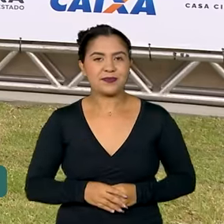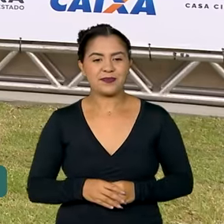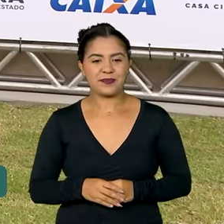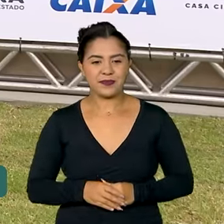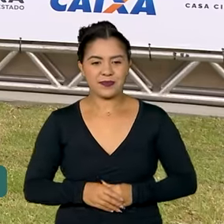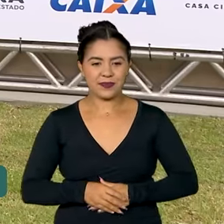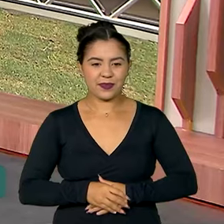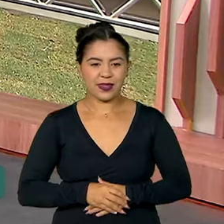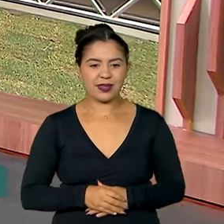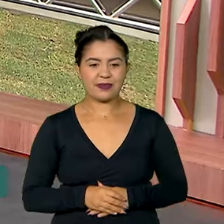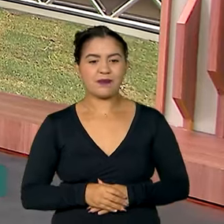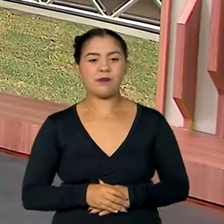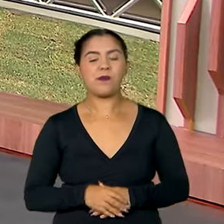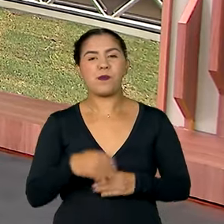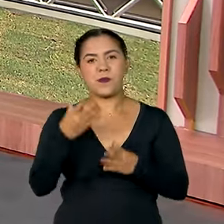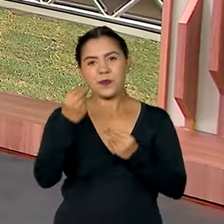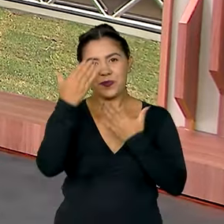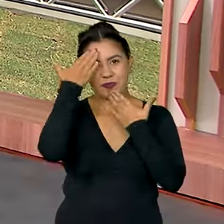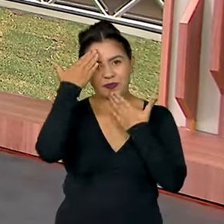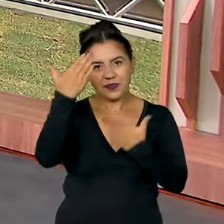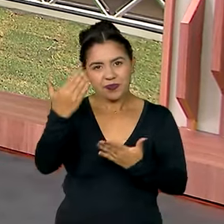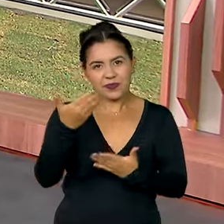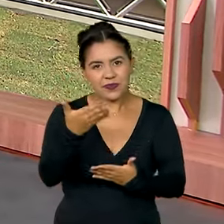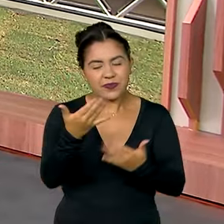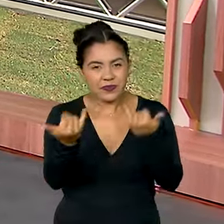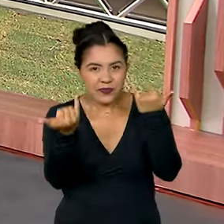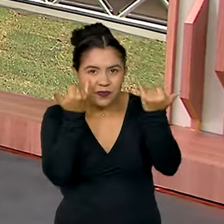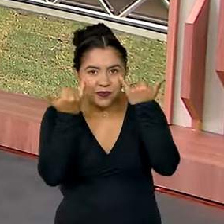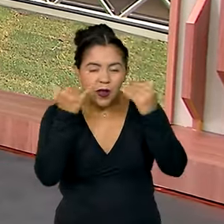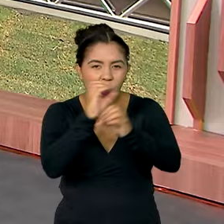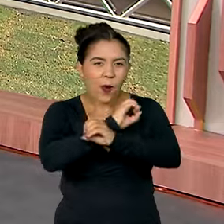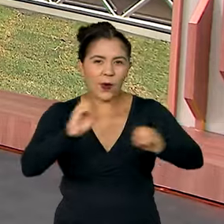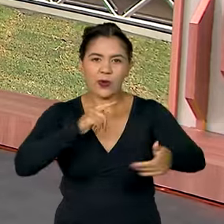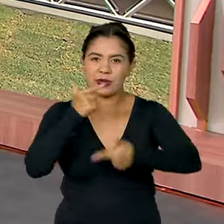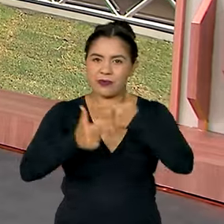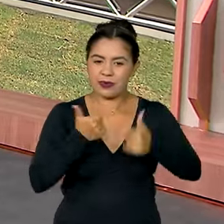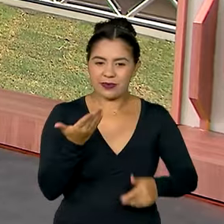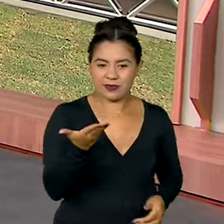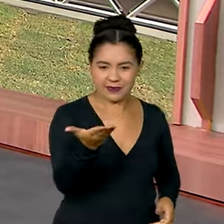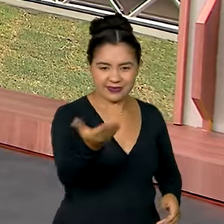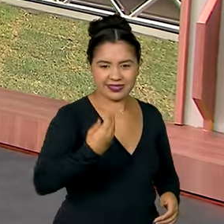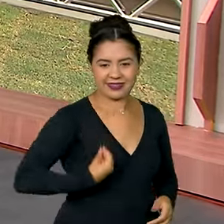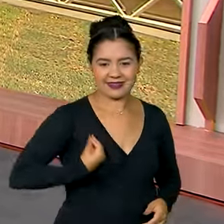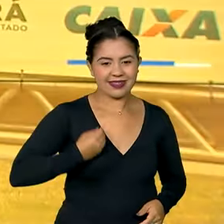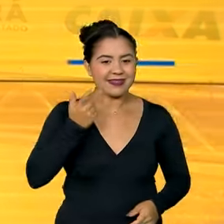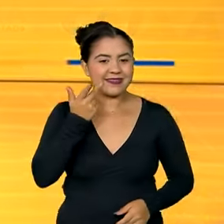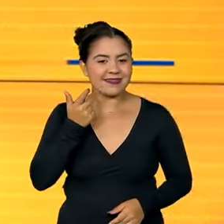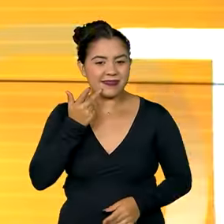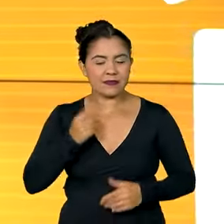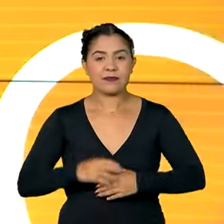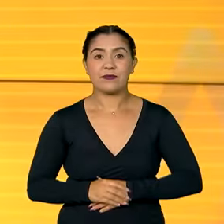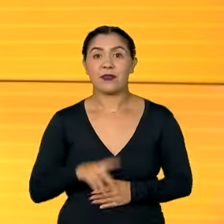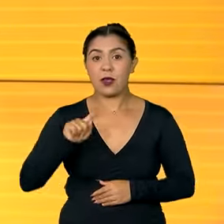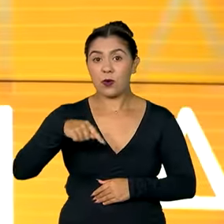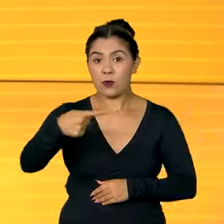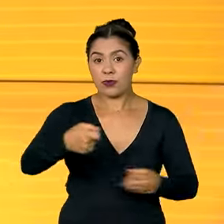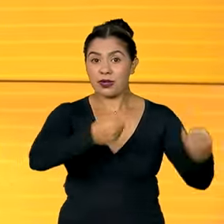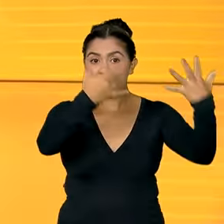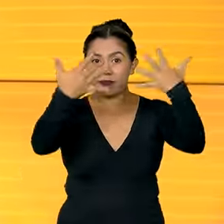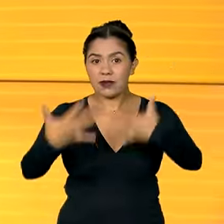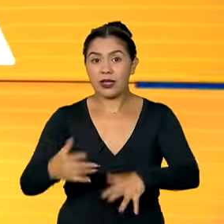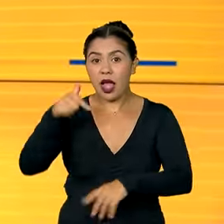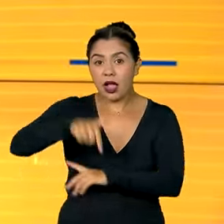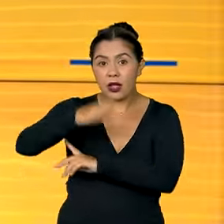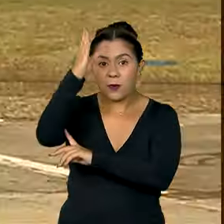você no estúdio. Ok, Luana, obrigada pelas informações, bom trabalho para você aí no Ceará. Veja a seguir, chega ao